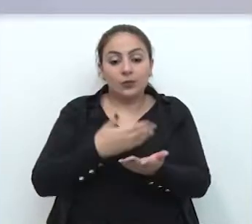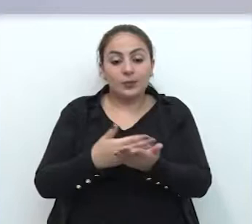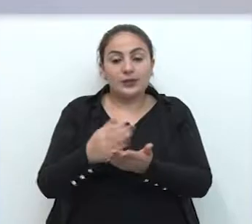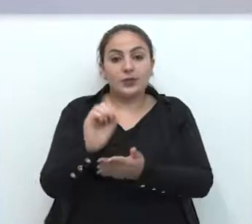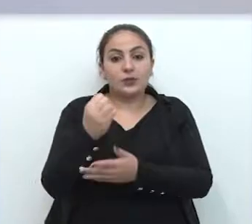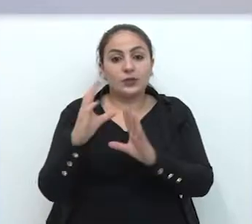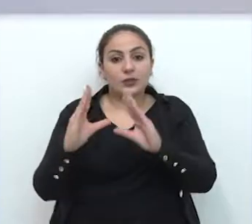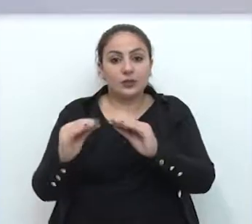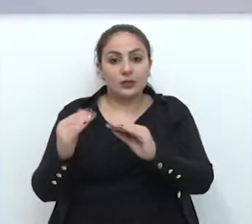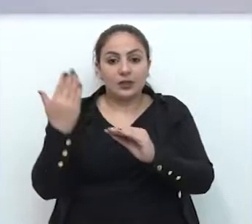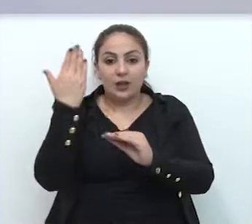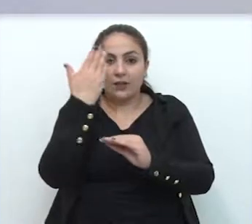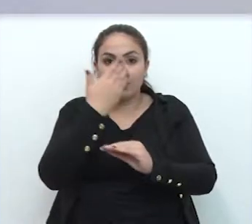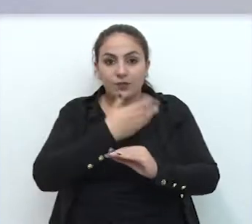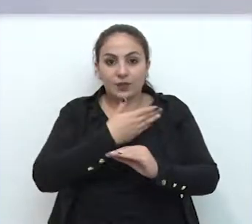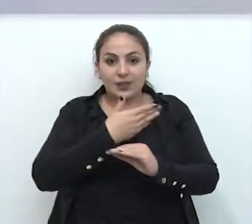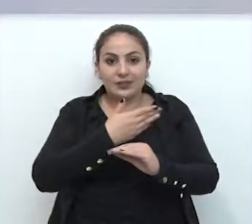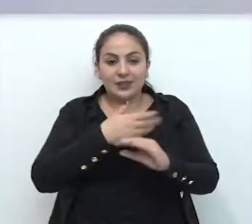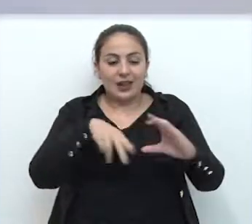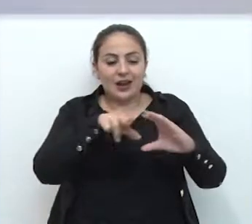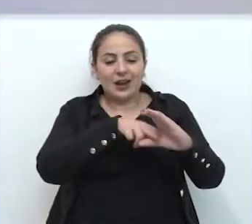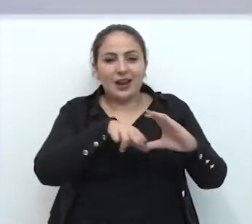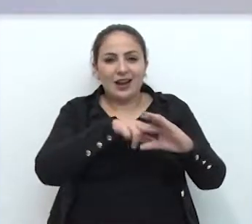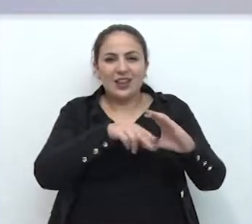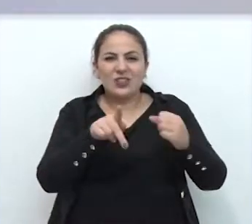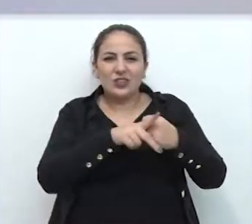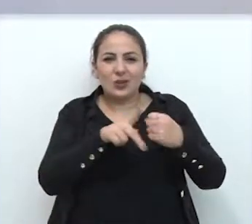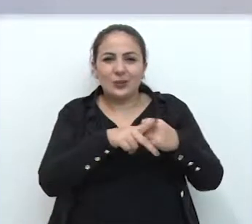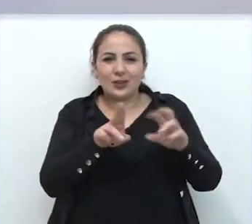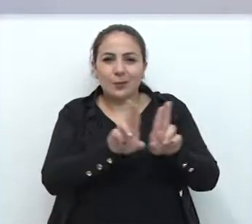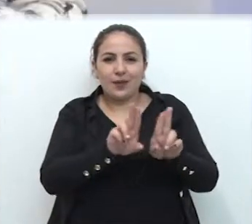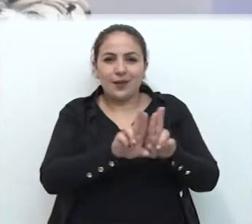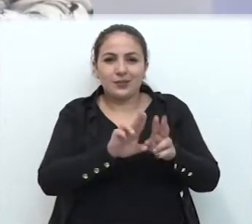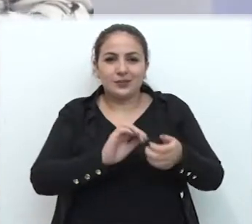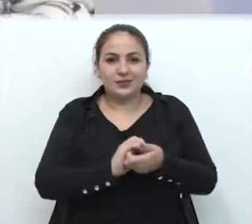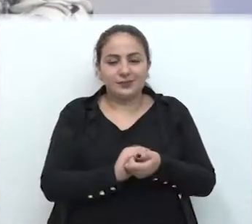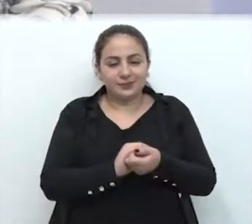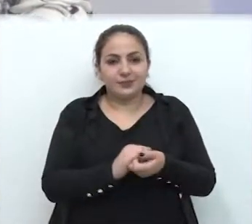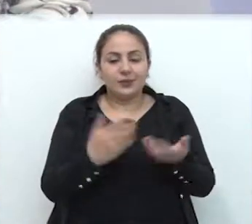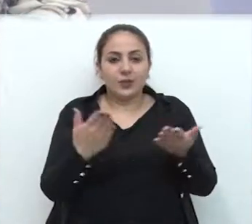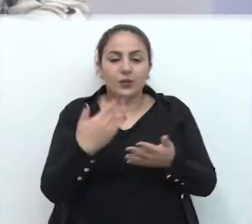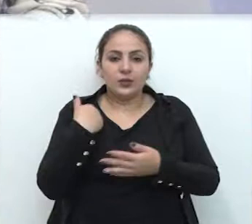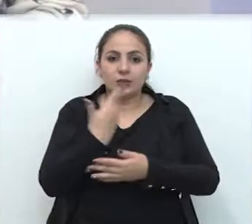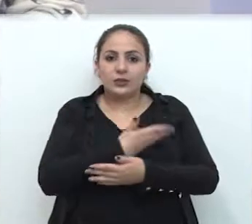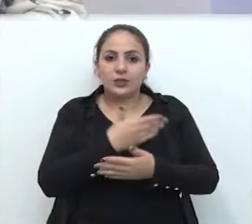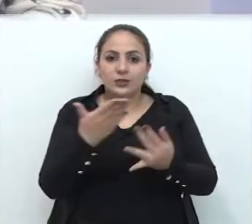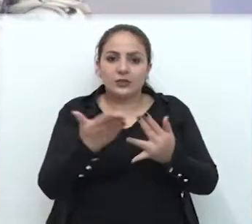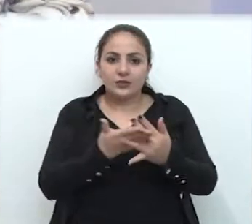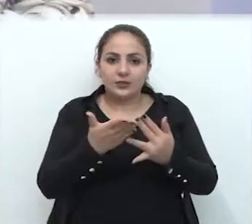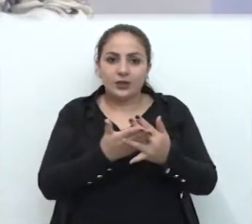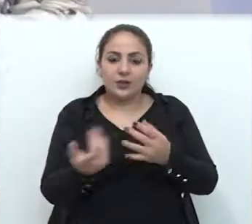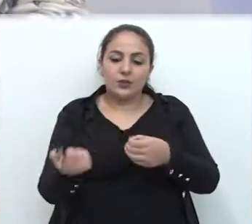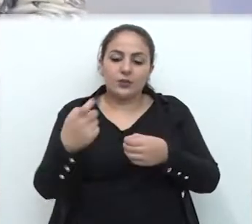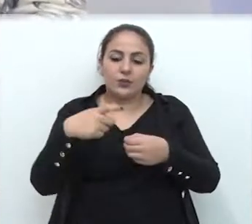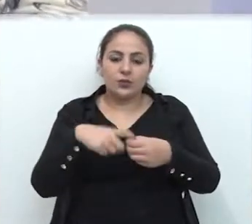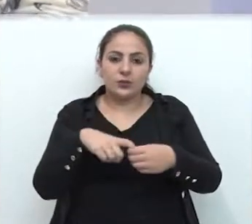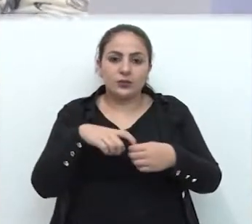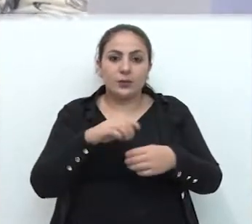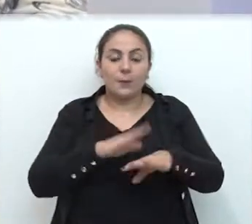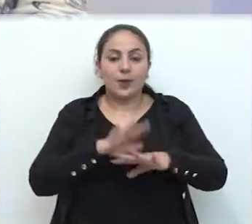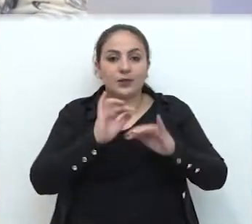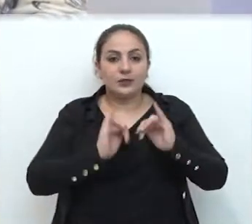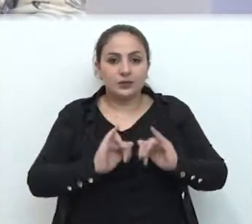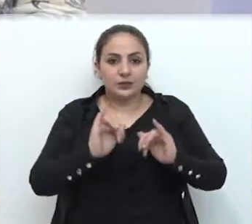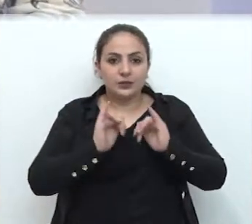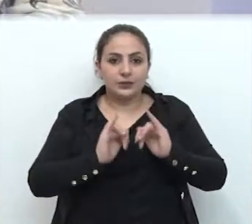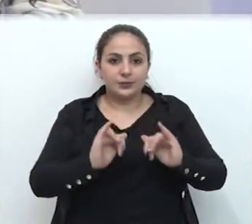horas da noite, em frente ao Centro de Convivência da UPF. E agora nós vamos para o intervalo e retornamos com